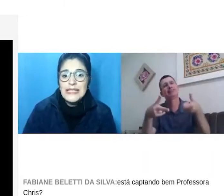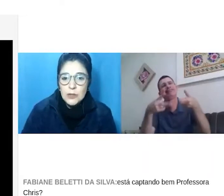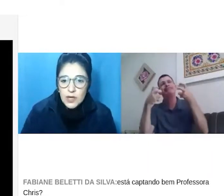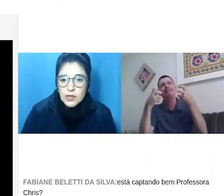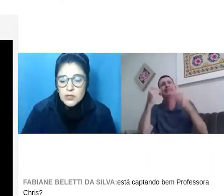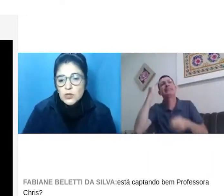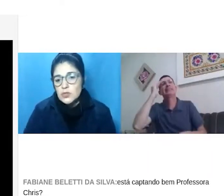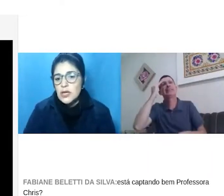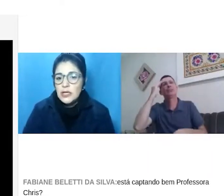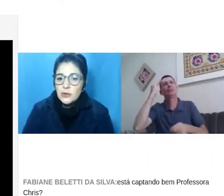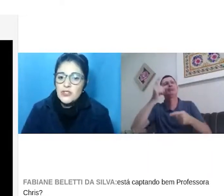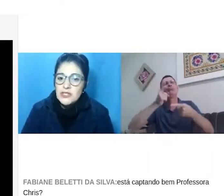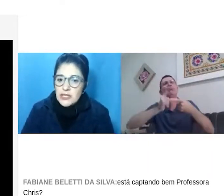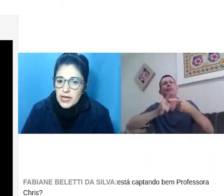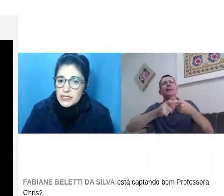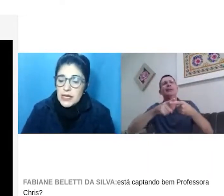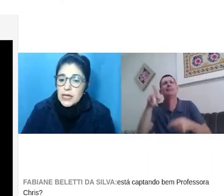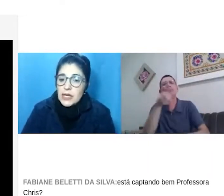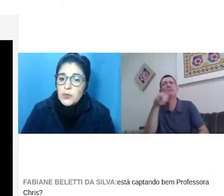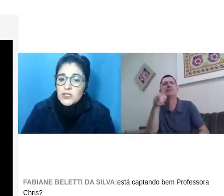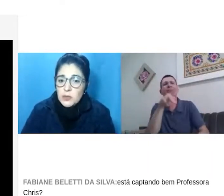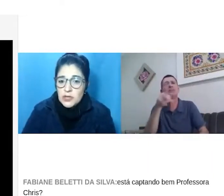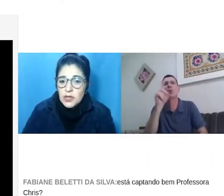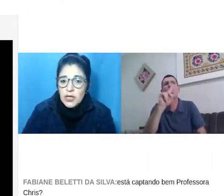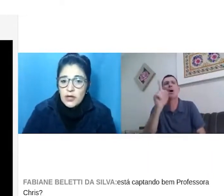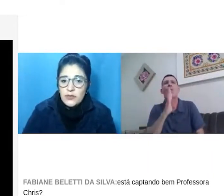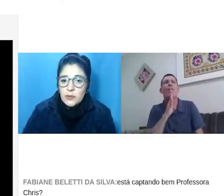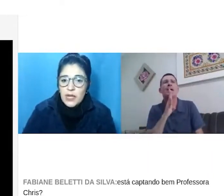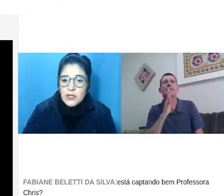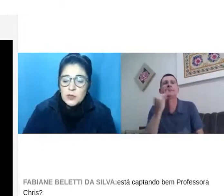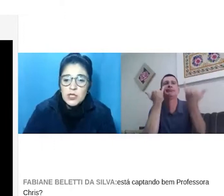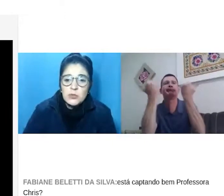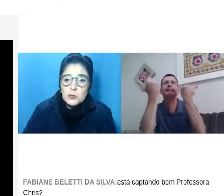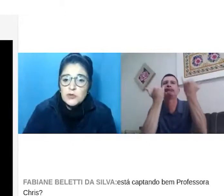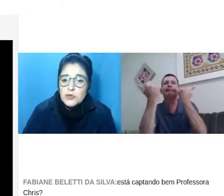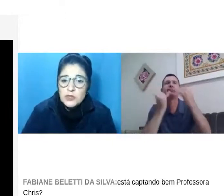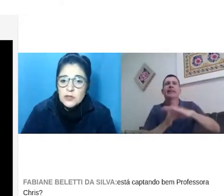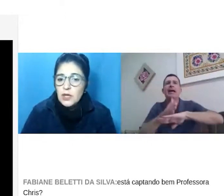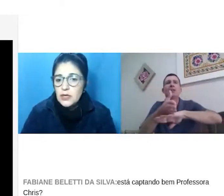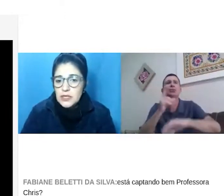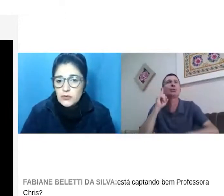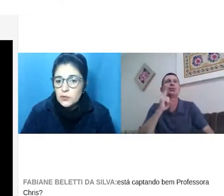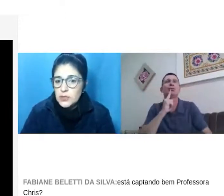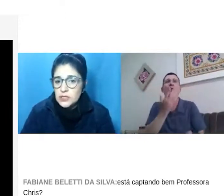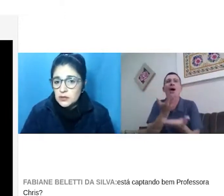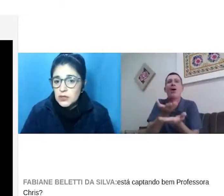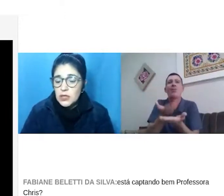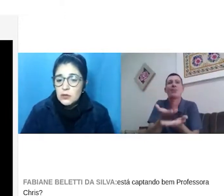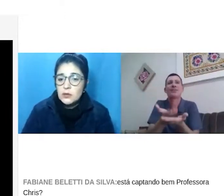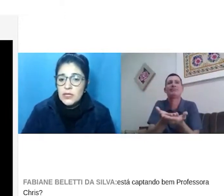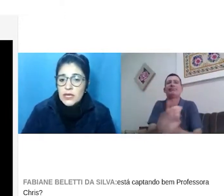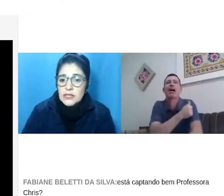de língua que a gente usa é a língua de sinais. Eu percebo que tem que reafirmar isso, porque muitos professores não têm essa informação.